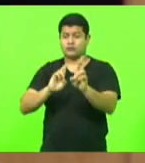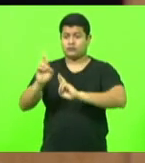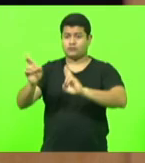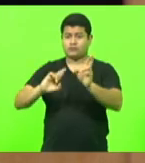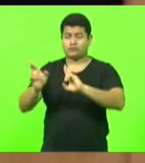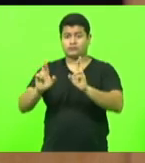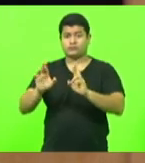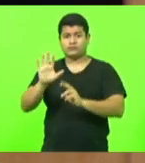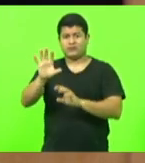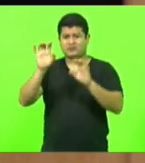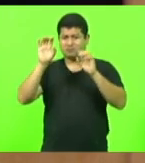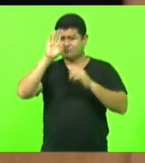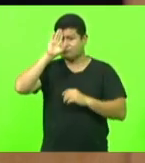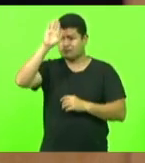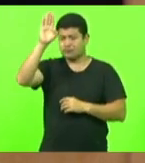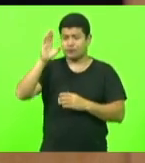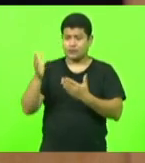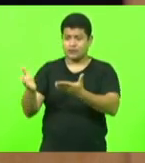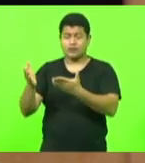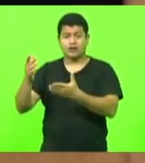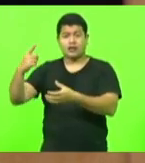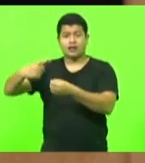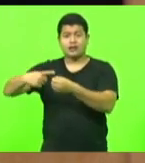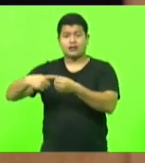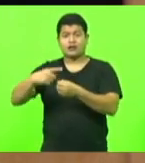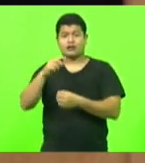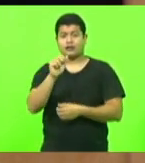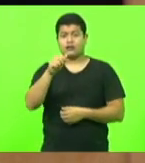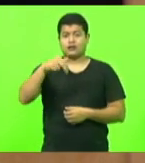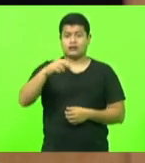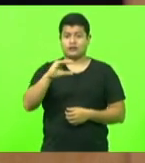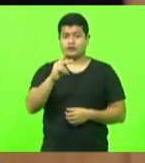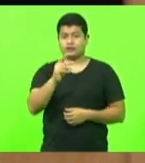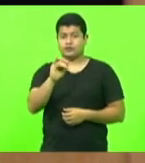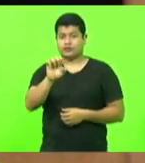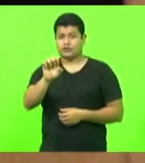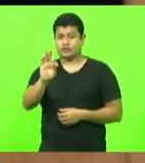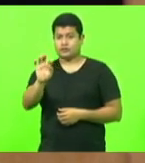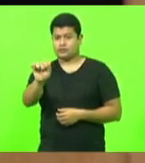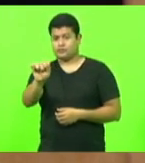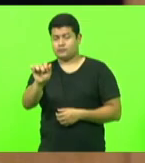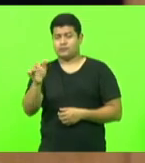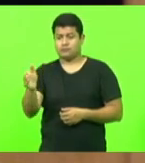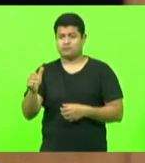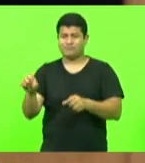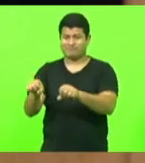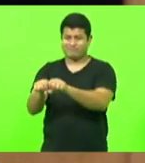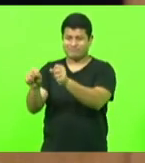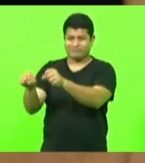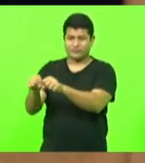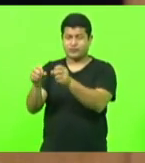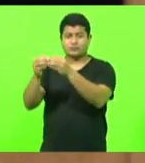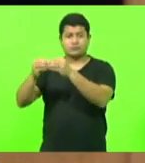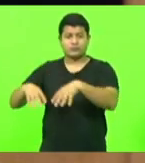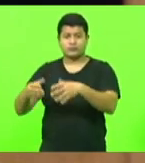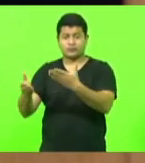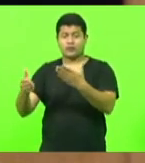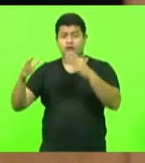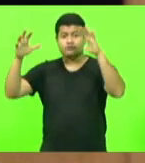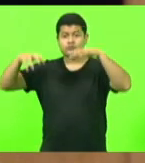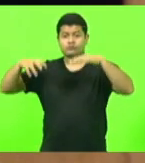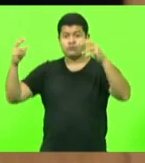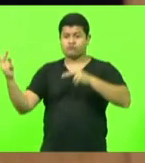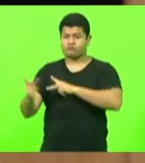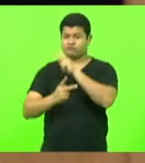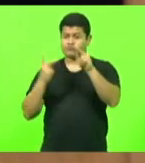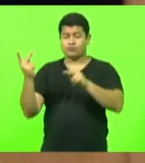município de Anchieta, foi atingido pelas chuvas, pelo vento, acredito que até um